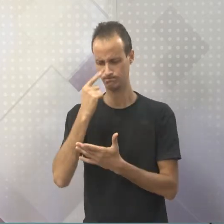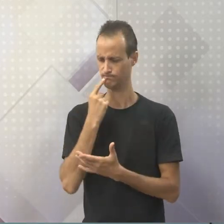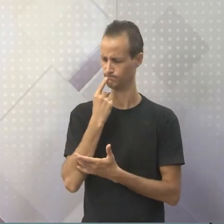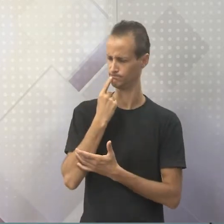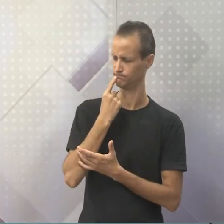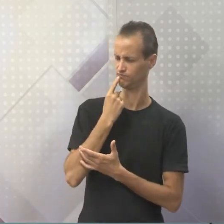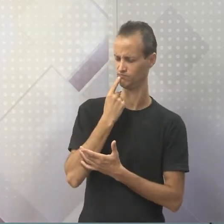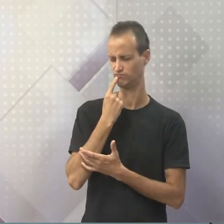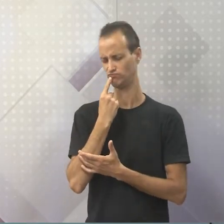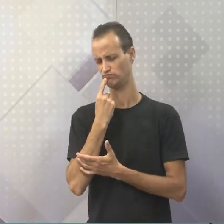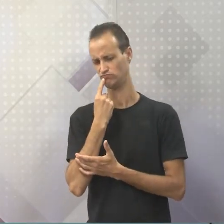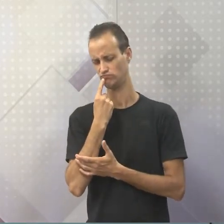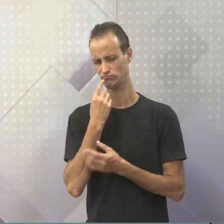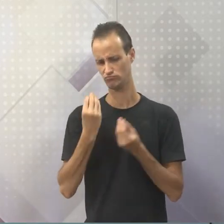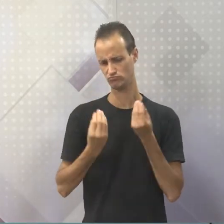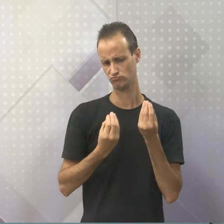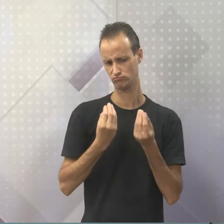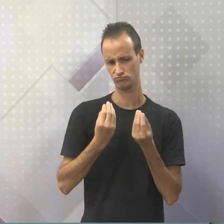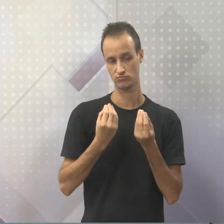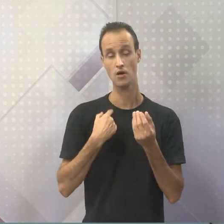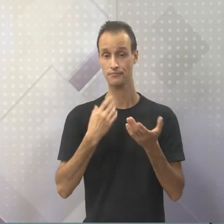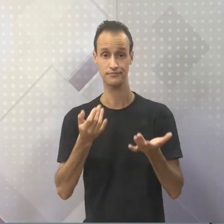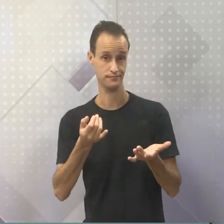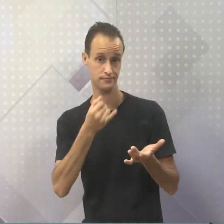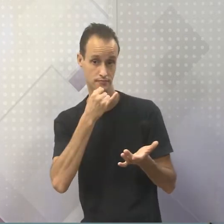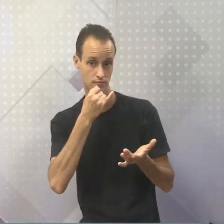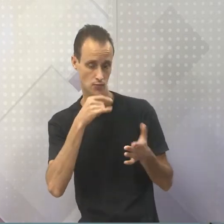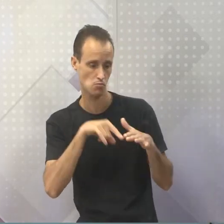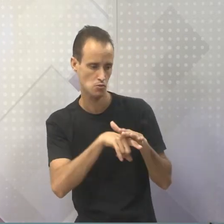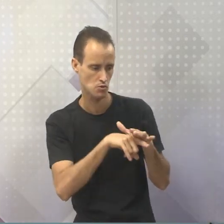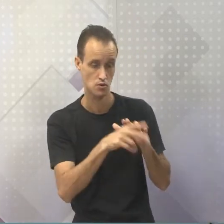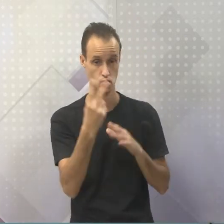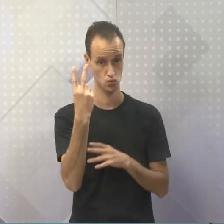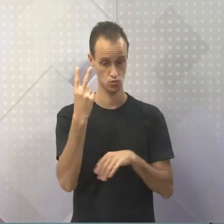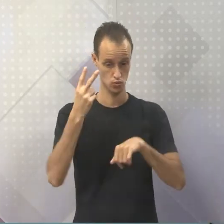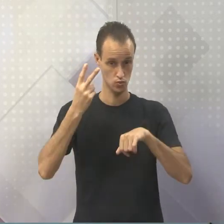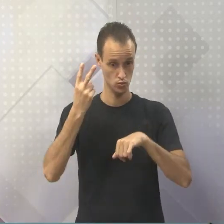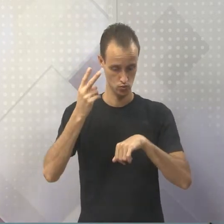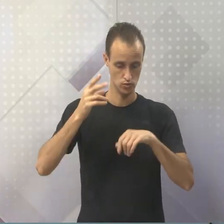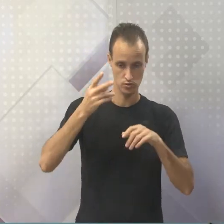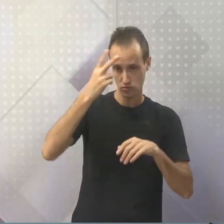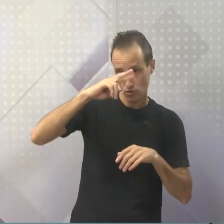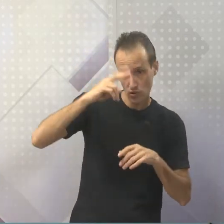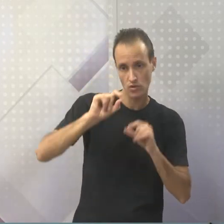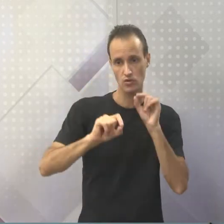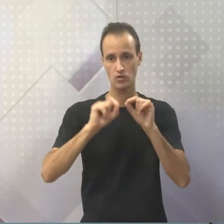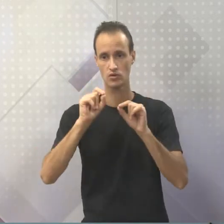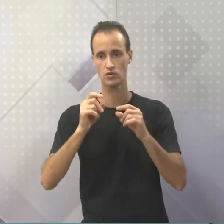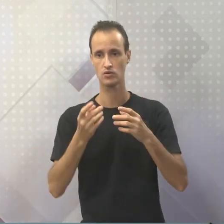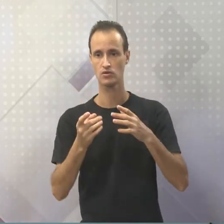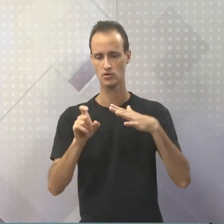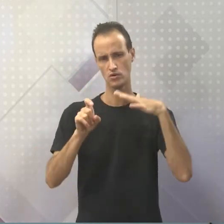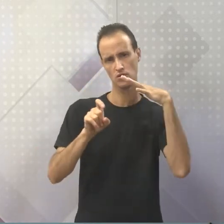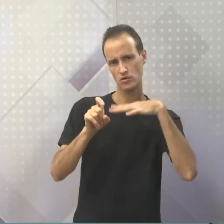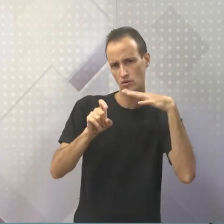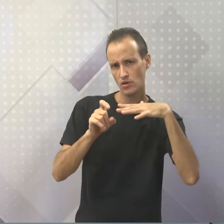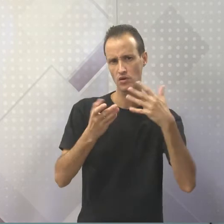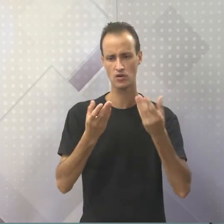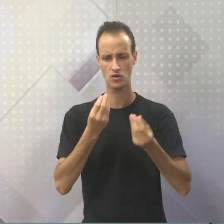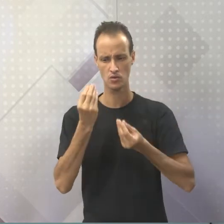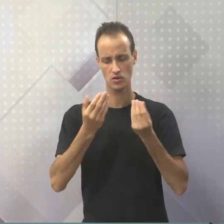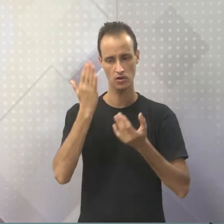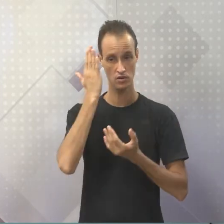perguntando. Sendo assim, eu pesquisei dois mitos, duas histórias e trouxe aqui para vocês para a gente entender um pouco mais,